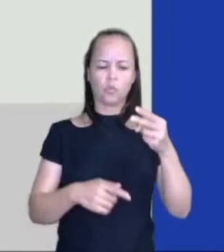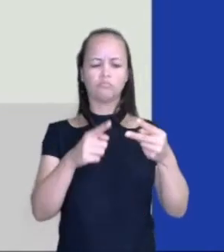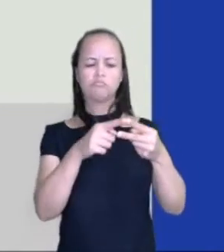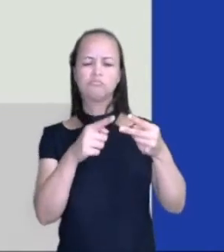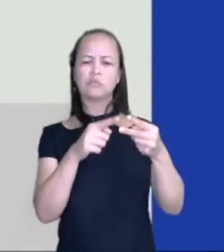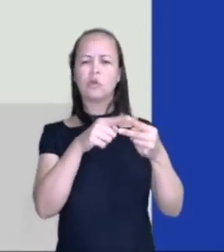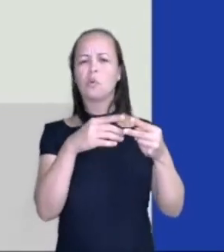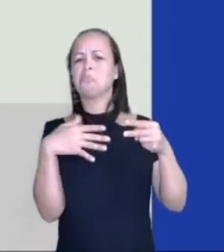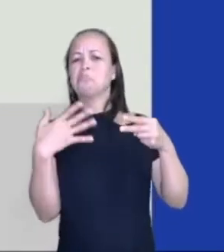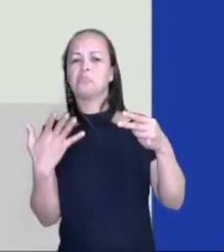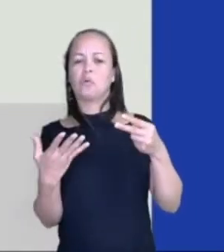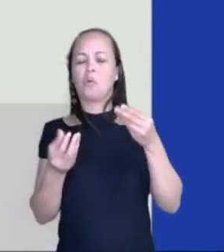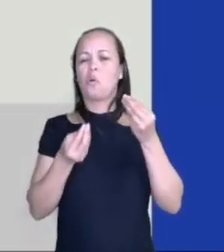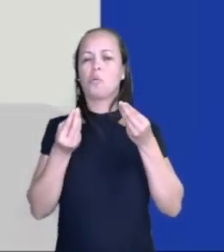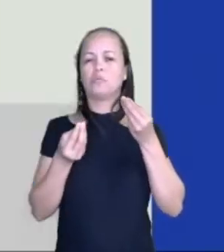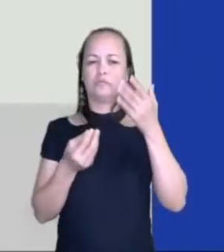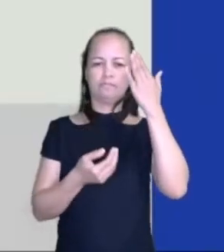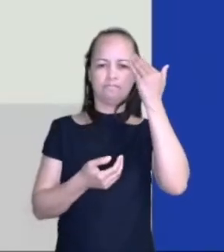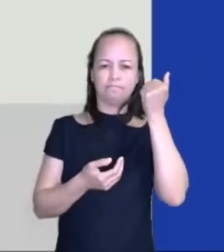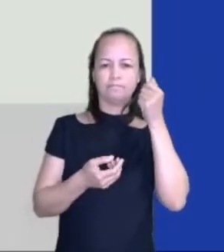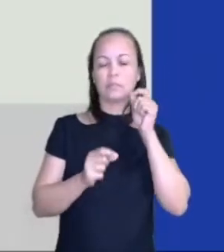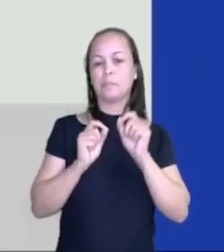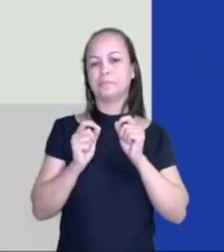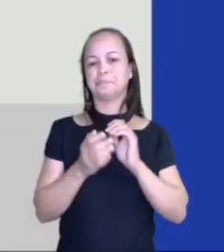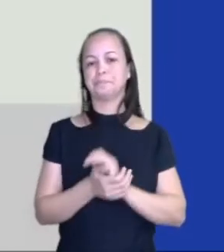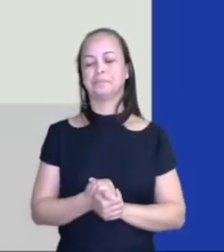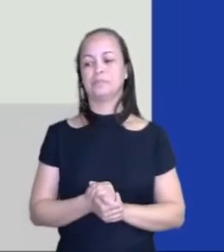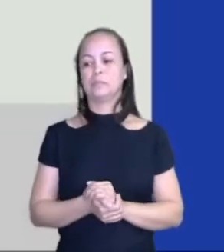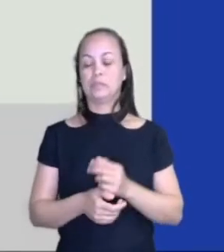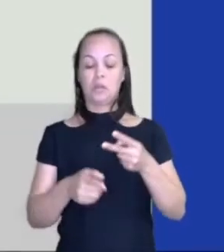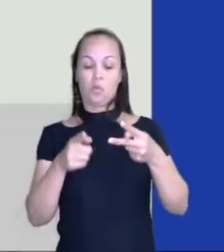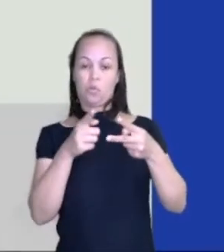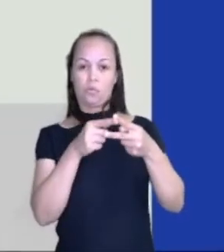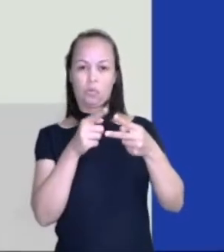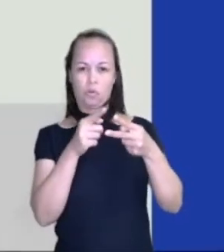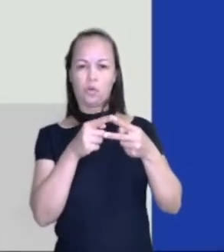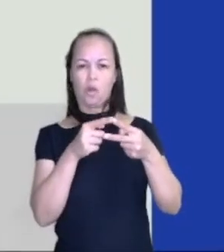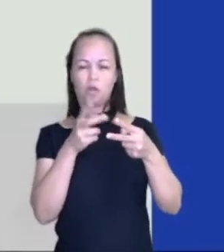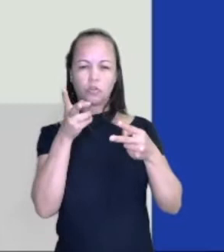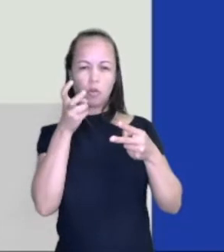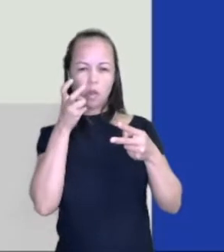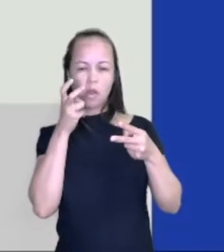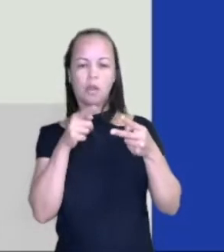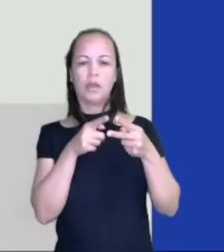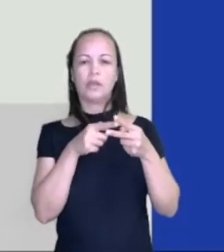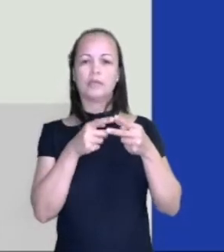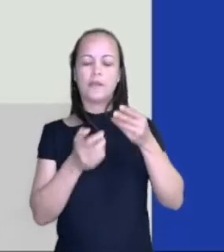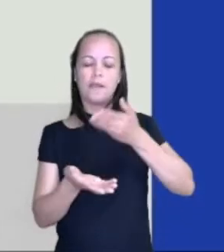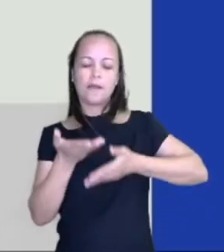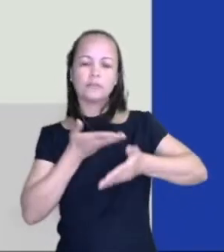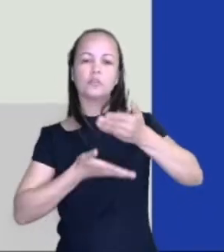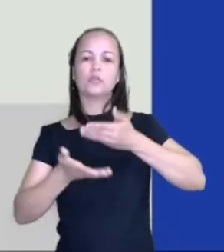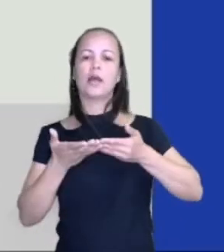psicológico? Observa. Nós temos o cronológico que está relacionado à passagem das